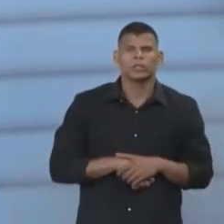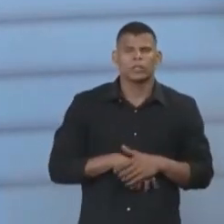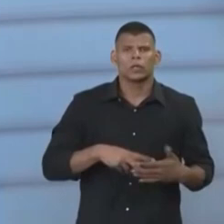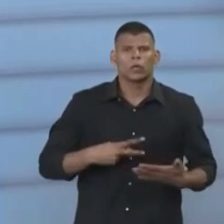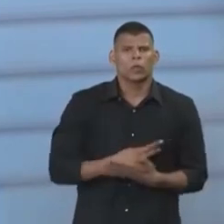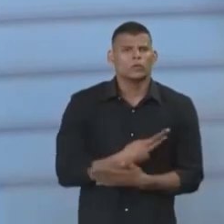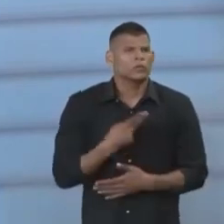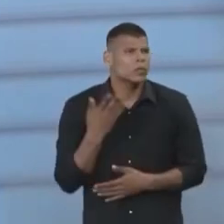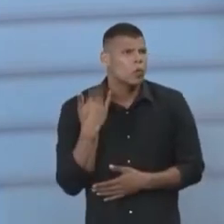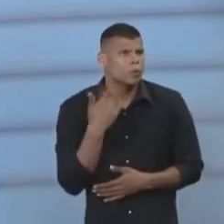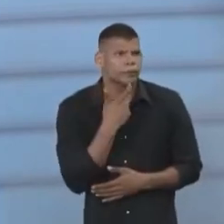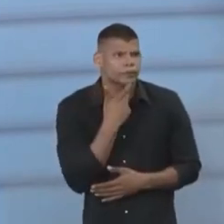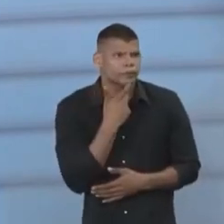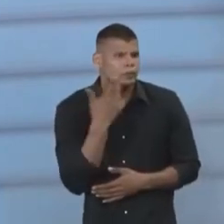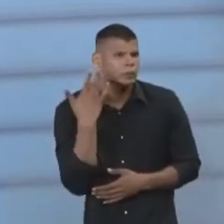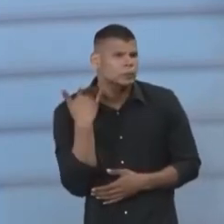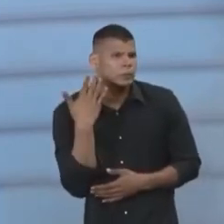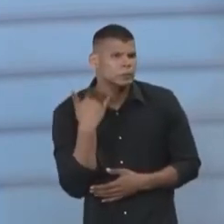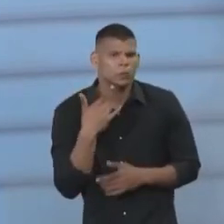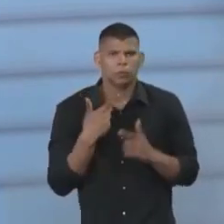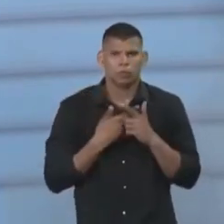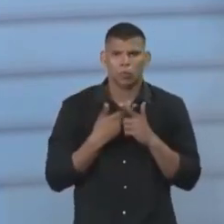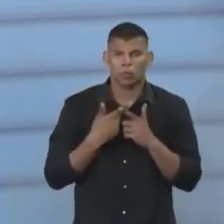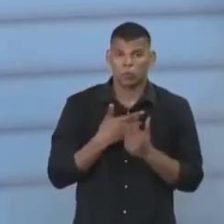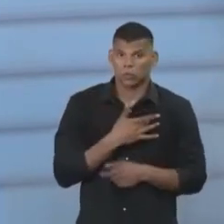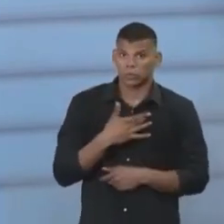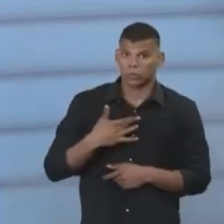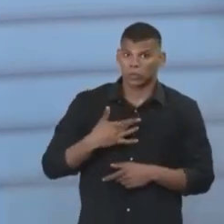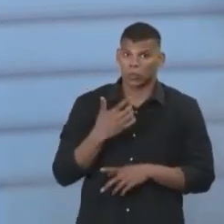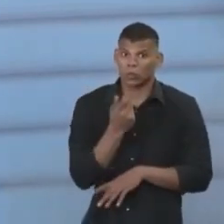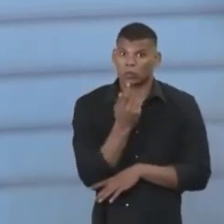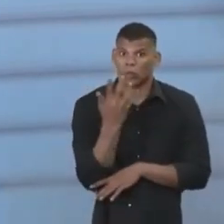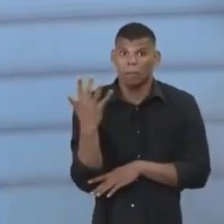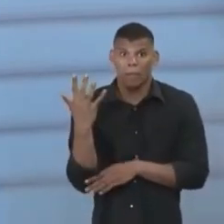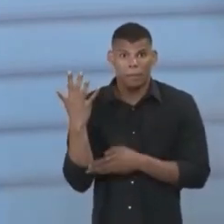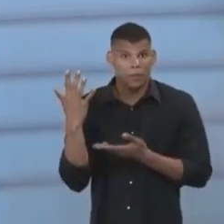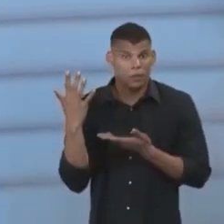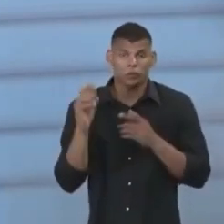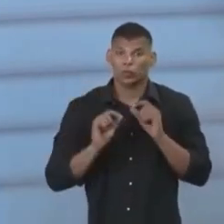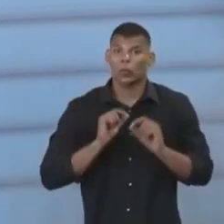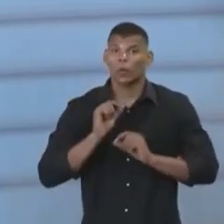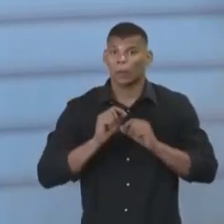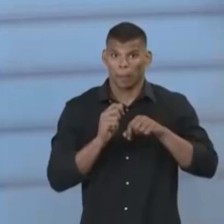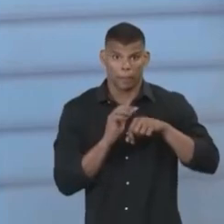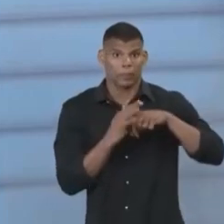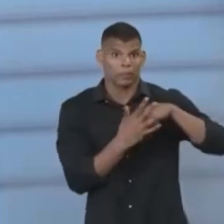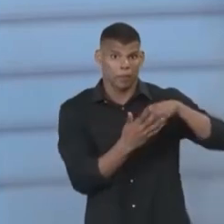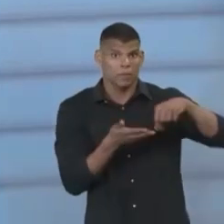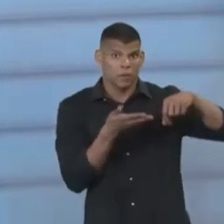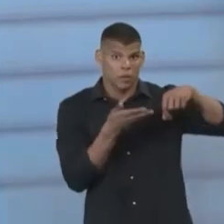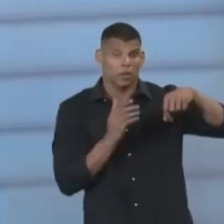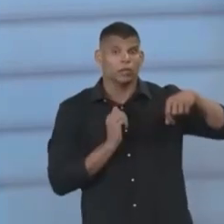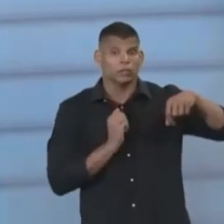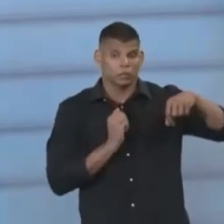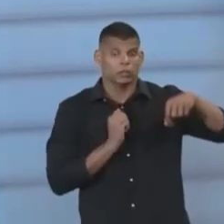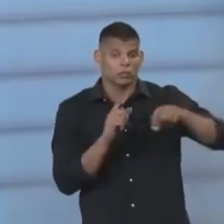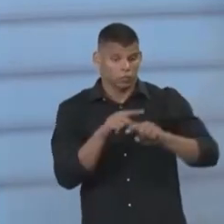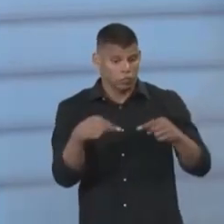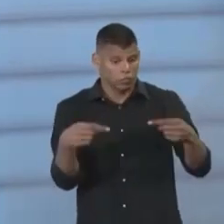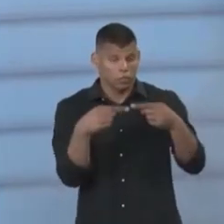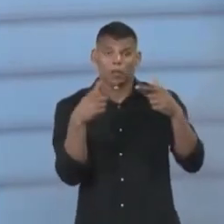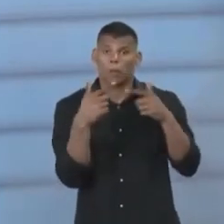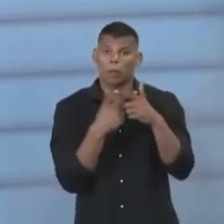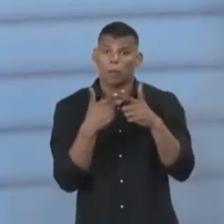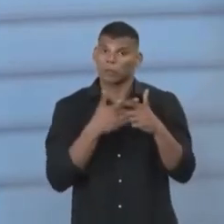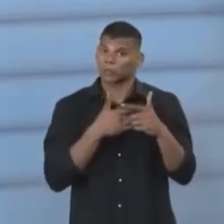problema de saúde, e que é de meio ambiente, que foi a pandemia e que não se acabou, mas que deu realmente um espaço